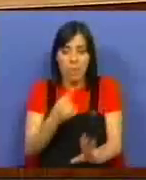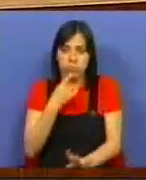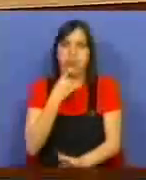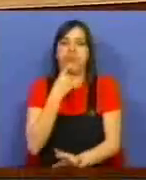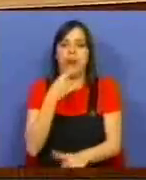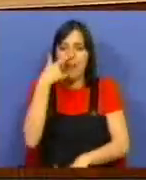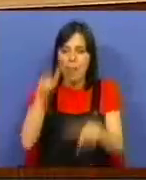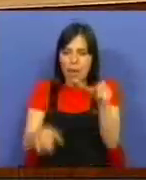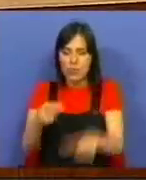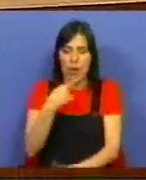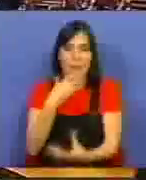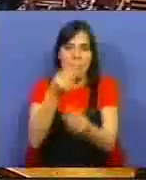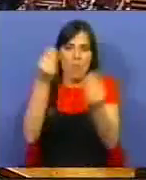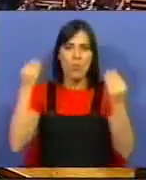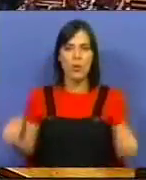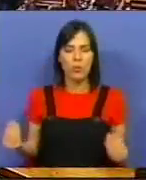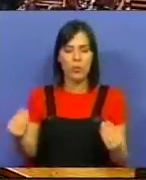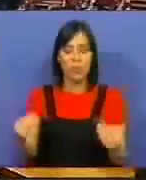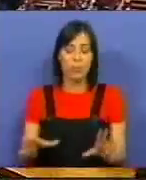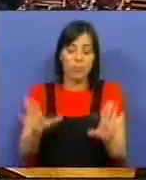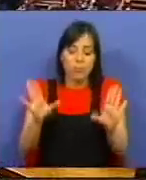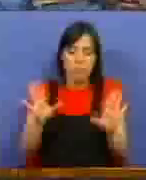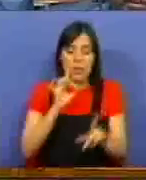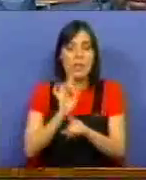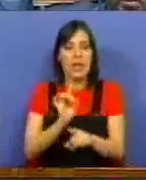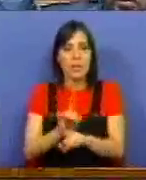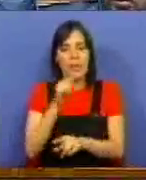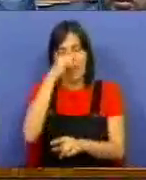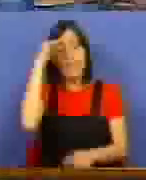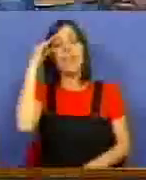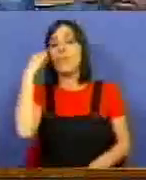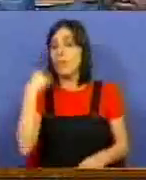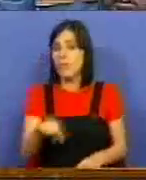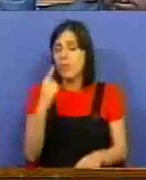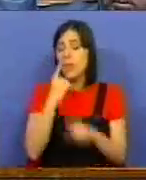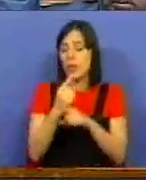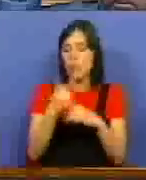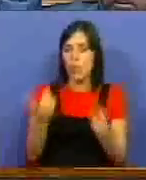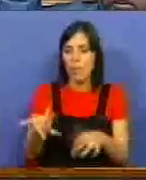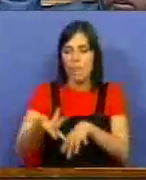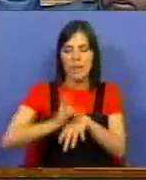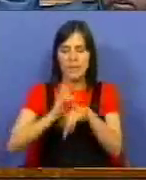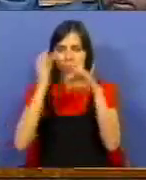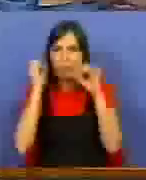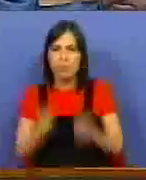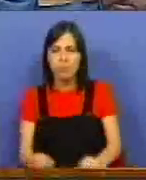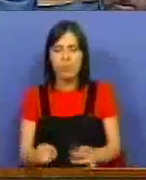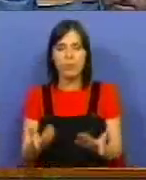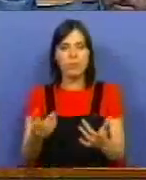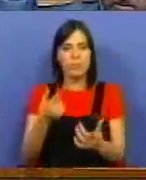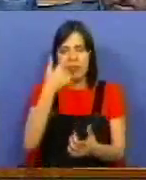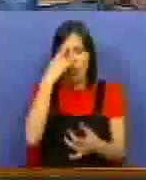imenso para essas pessoas. E, em todo o caso, face a estas dificuldades, esta insensibilidade e esta